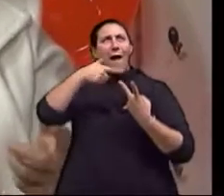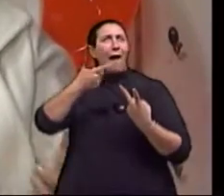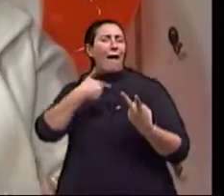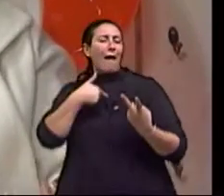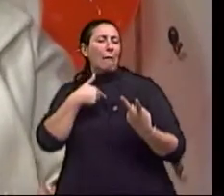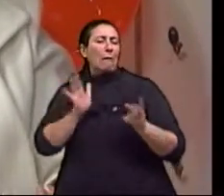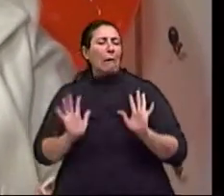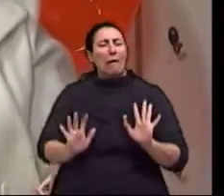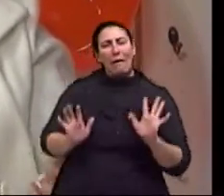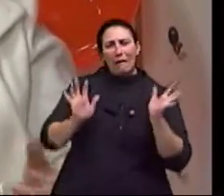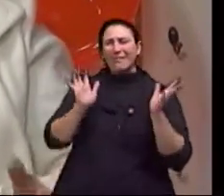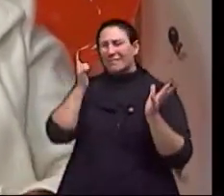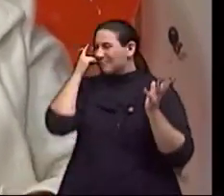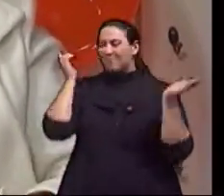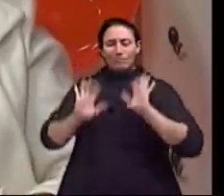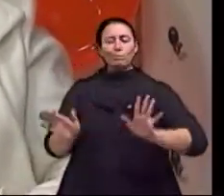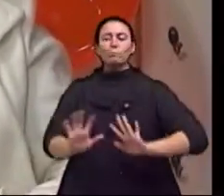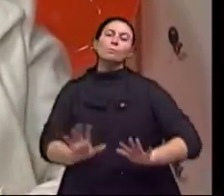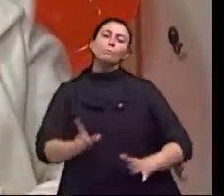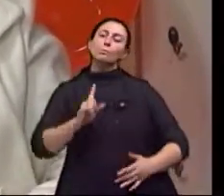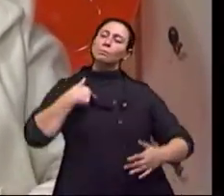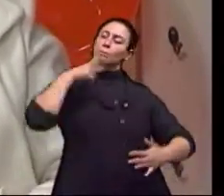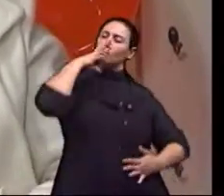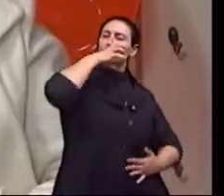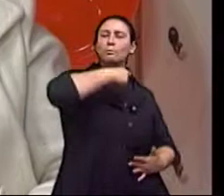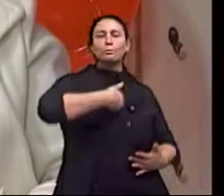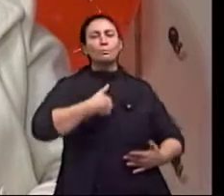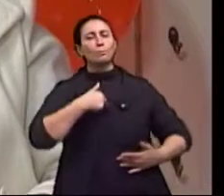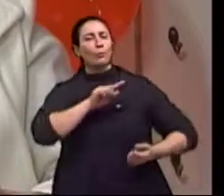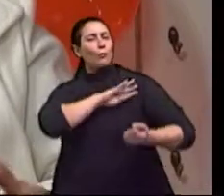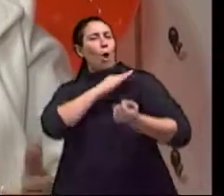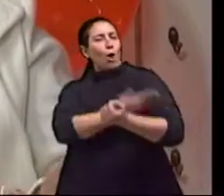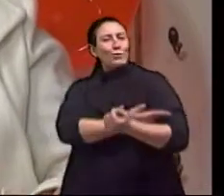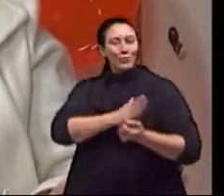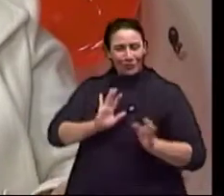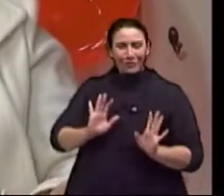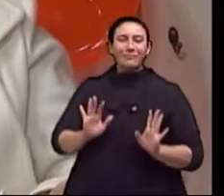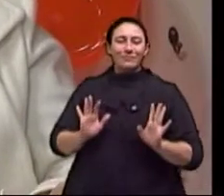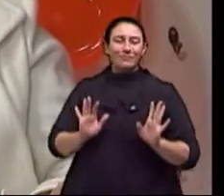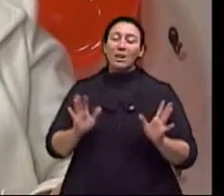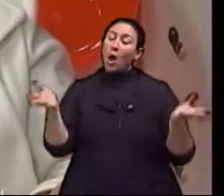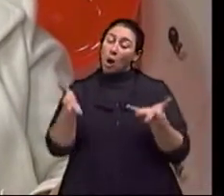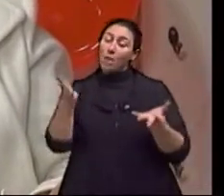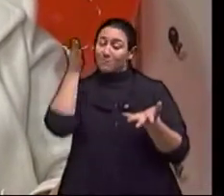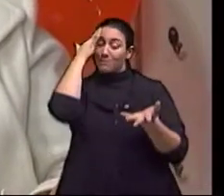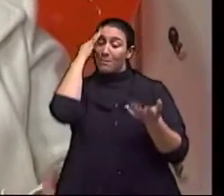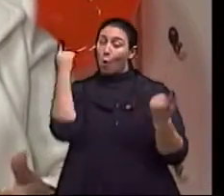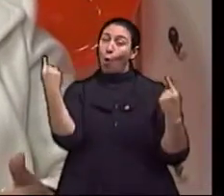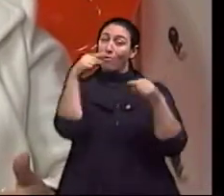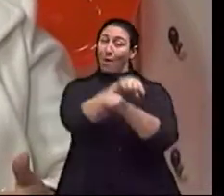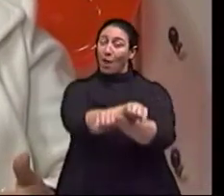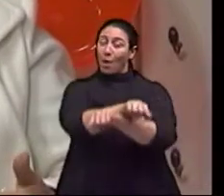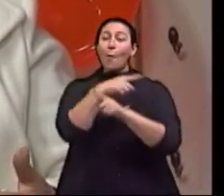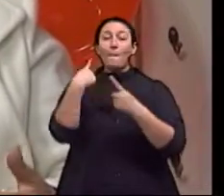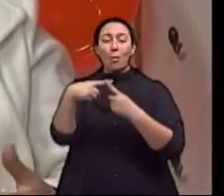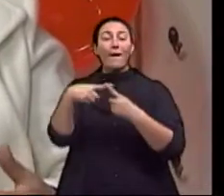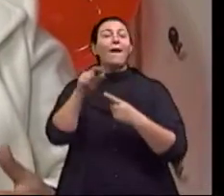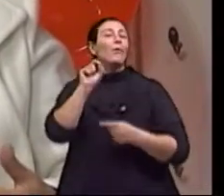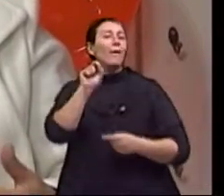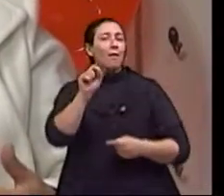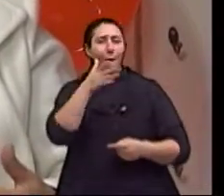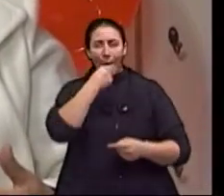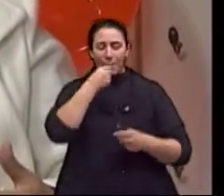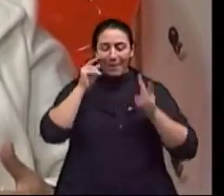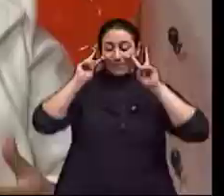na fantasia esse poder. E hoje a gente sabe que é o contrário. Quanto mais o homem se conhece, quanto